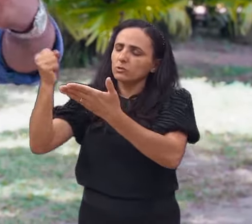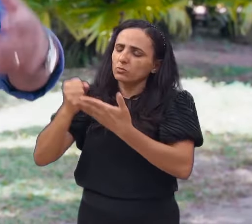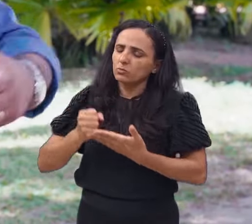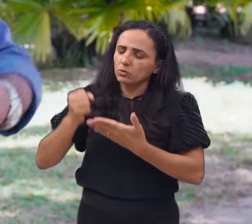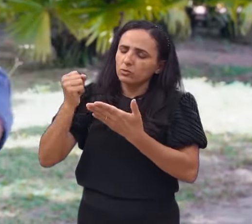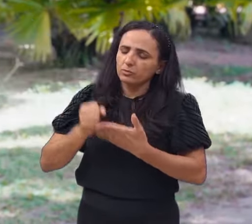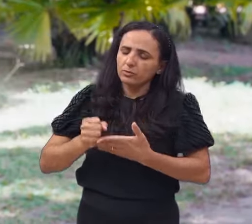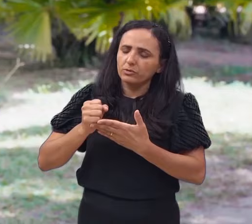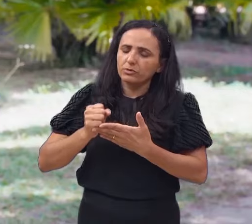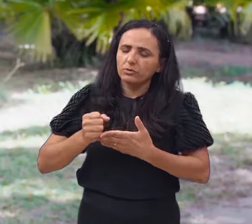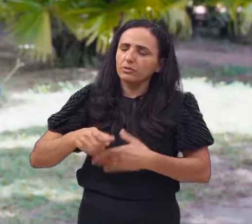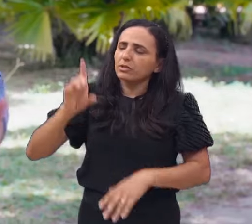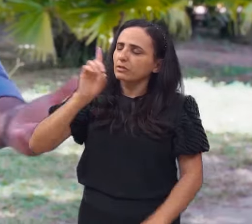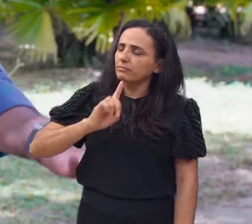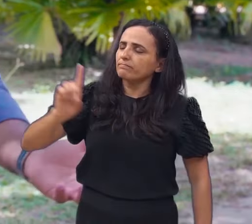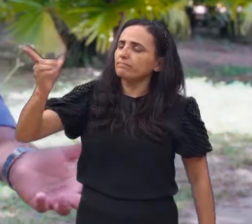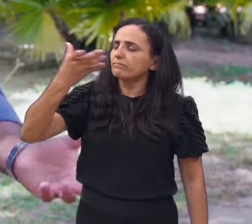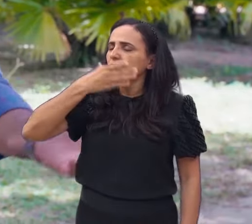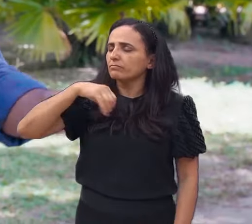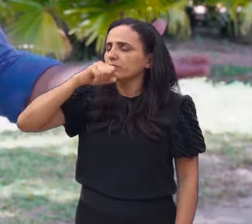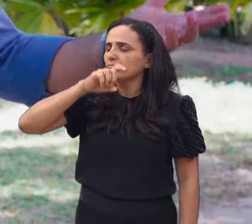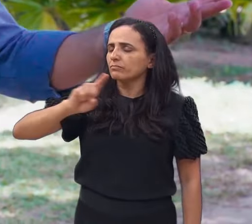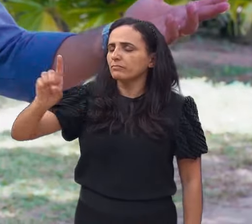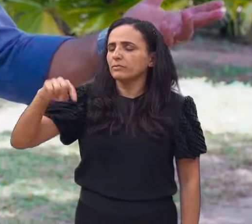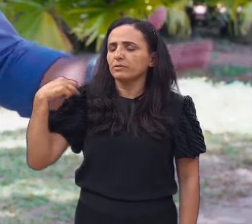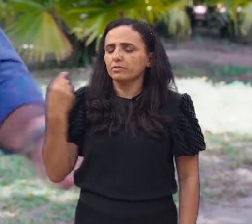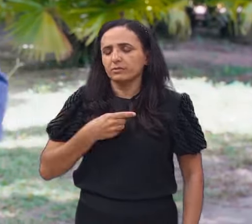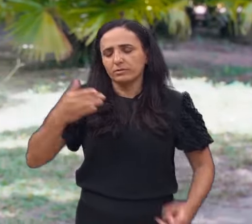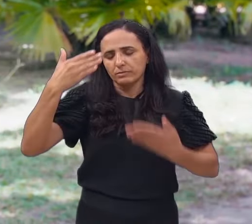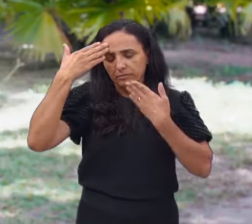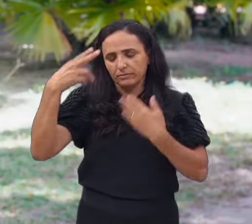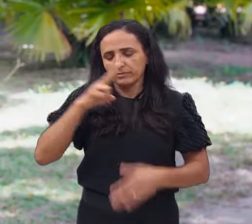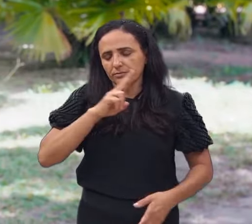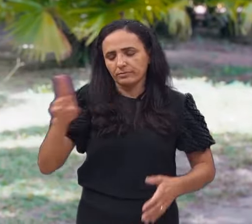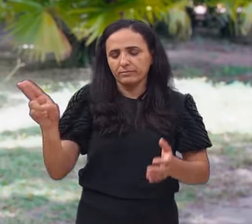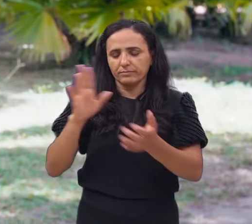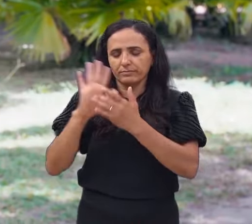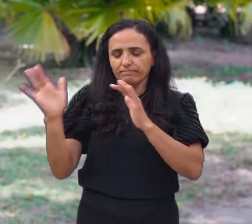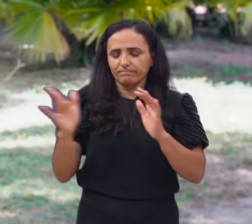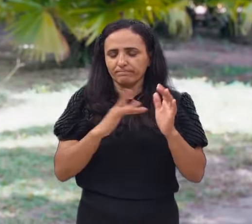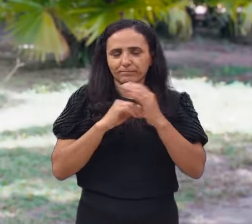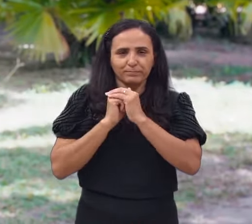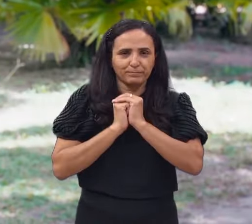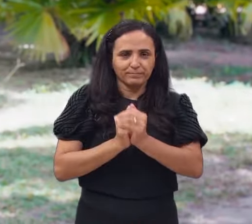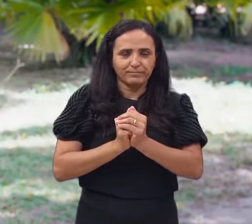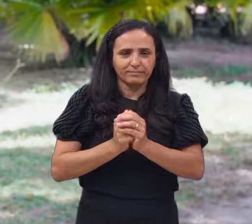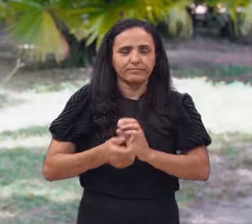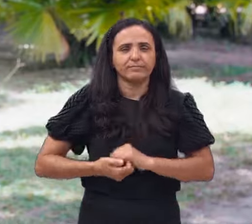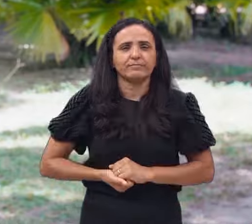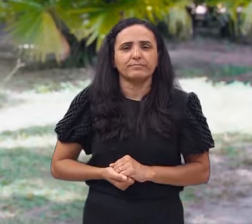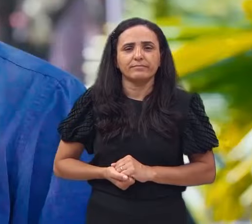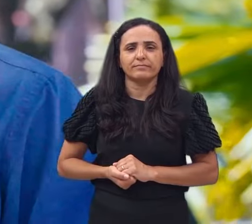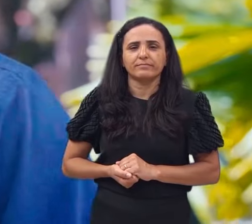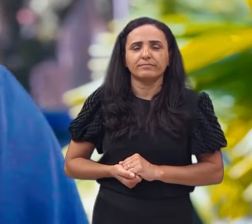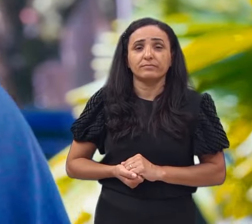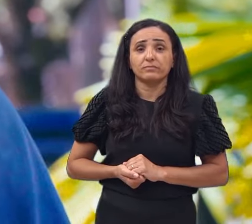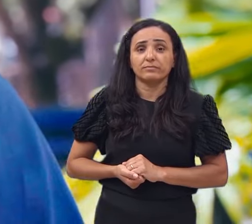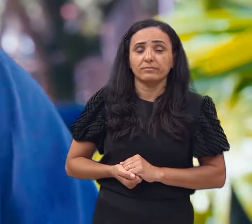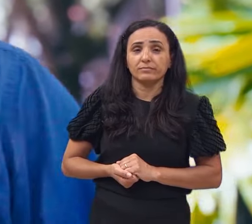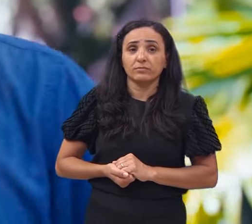não podemos fazer, porque tu és Deus. Pai, eu te louvo e te agradeço, no nome de Jesus. Amém.